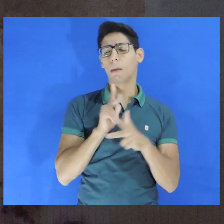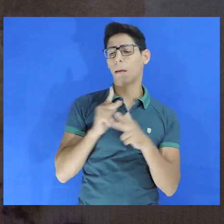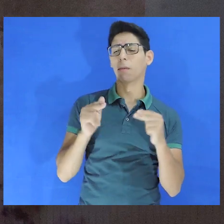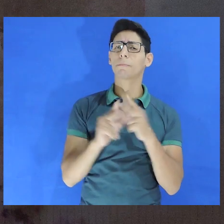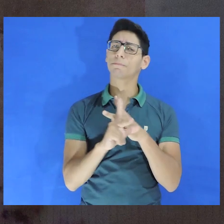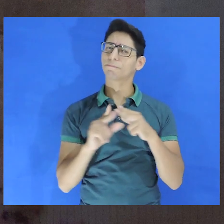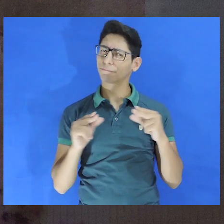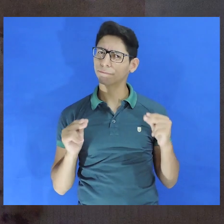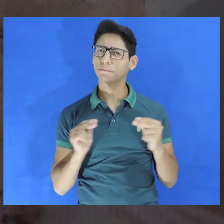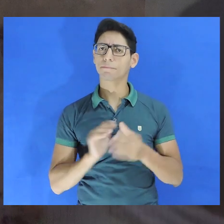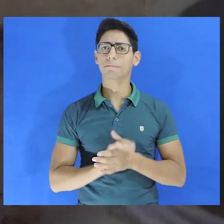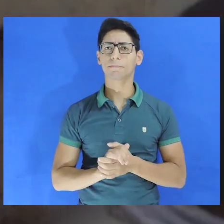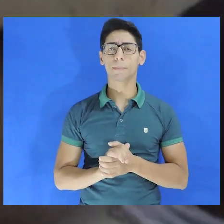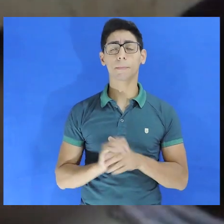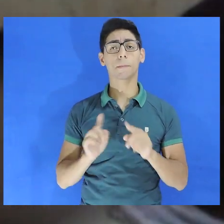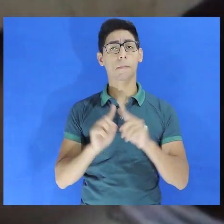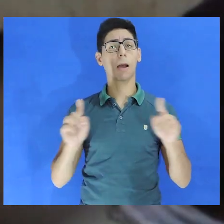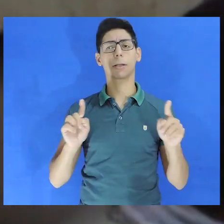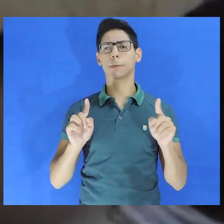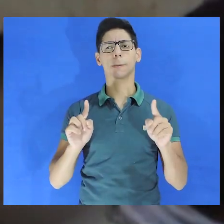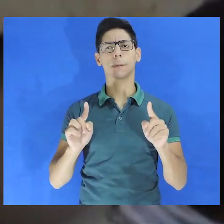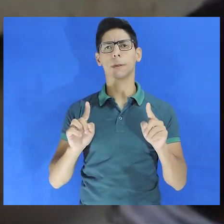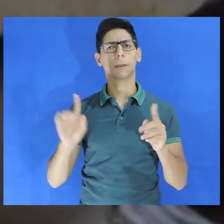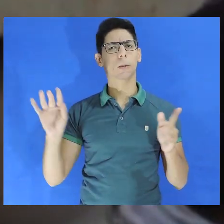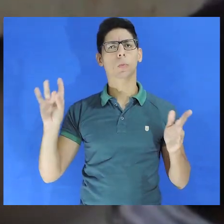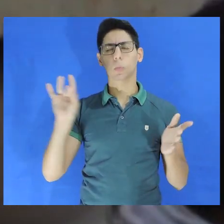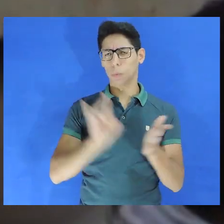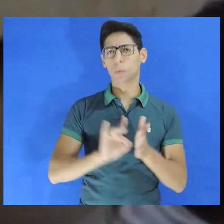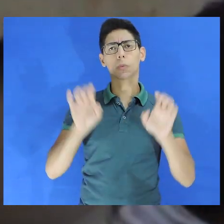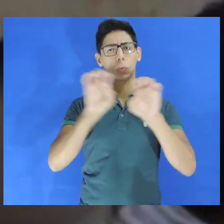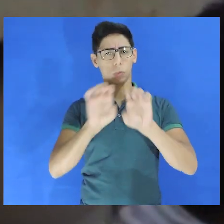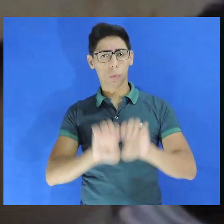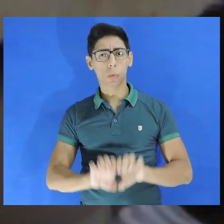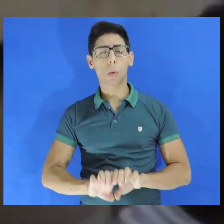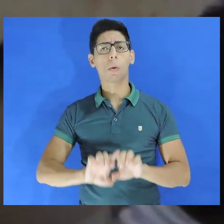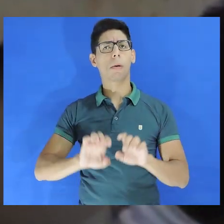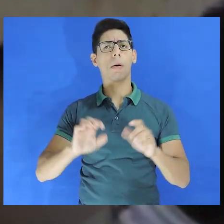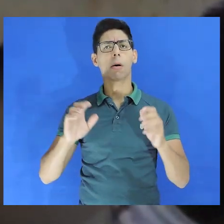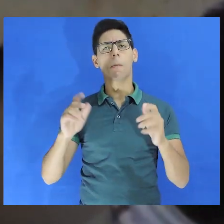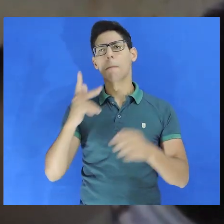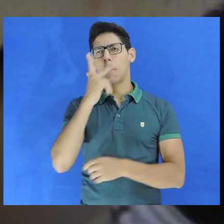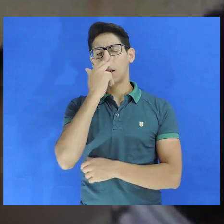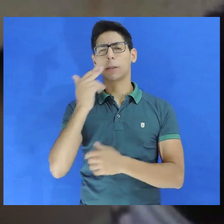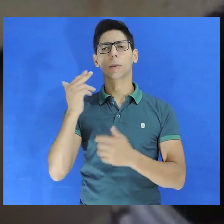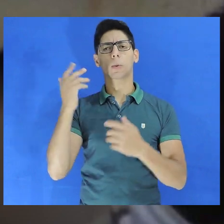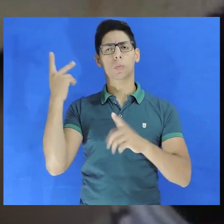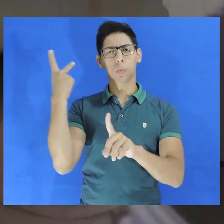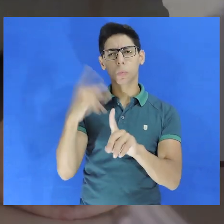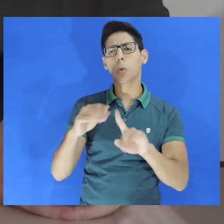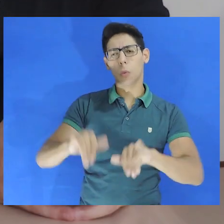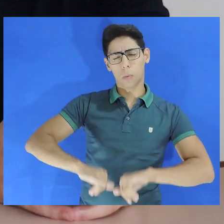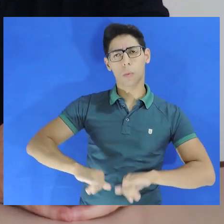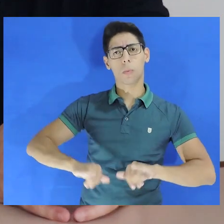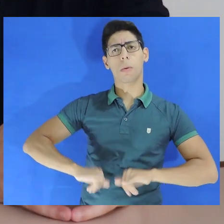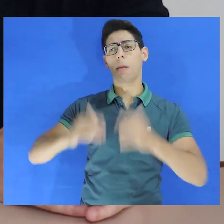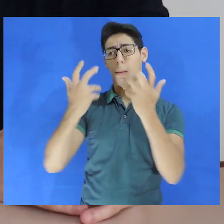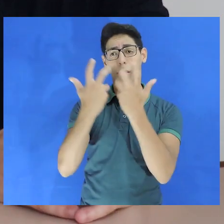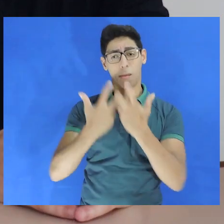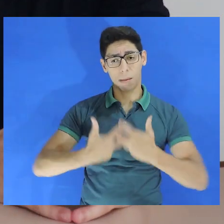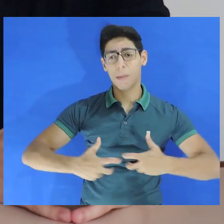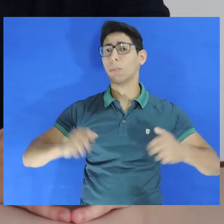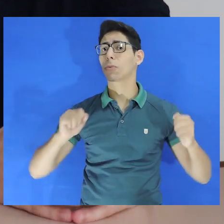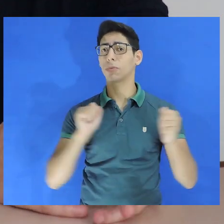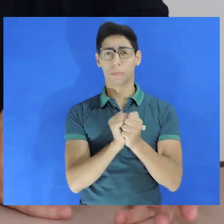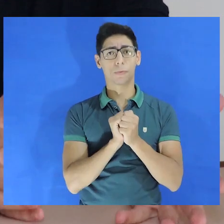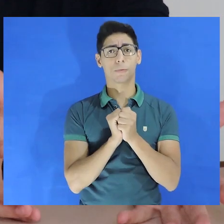sistemáticos e estruturais. Eu acho que a tortura faz parte da engrenagem do cárcere, em geral.